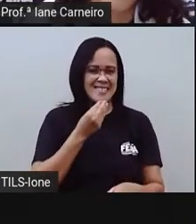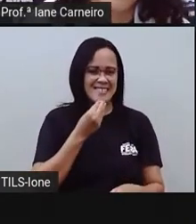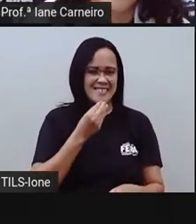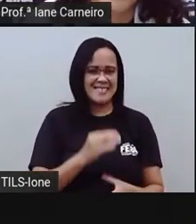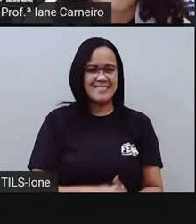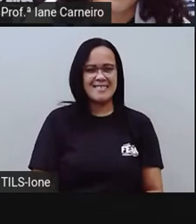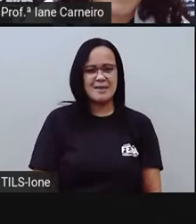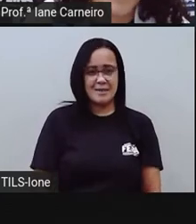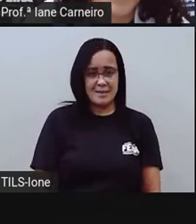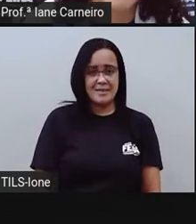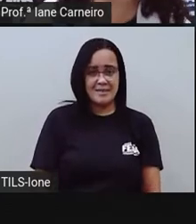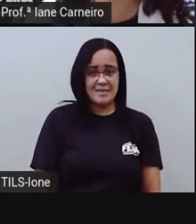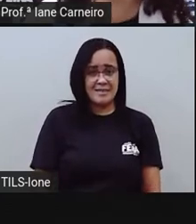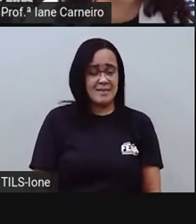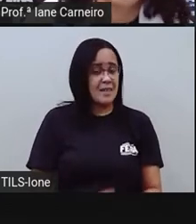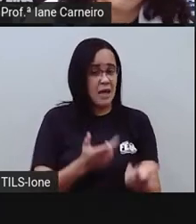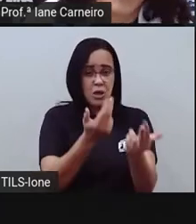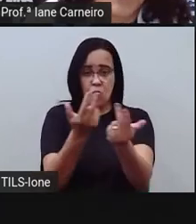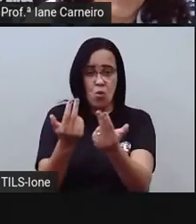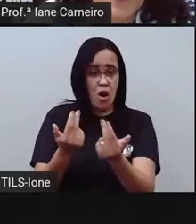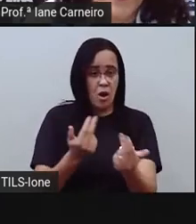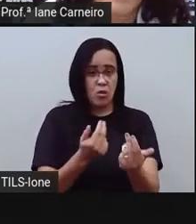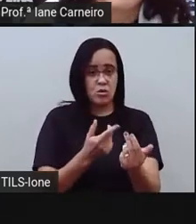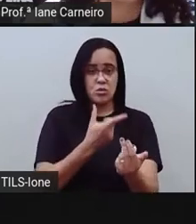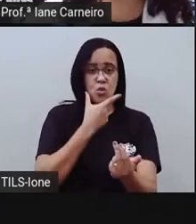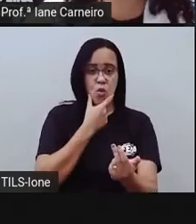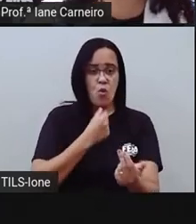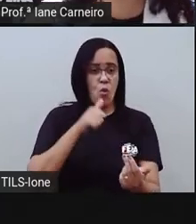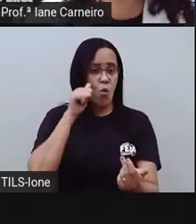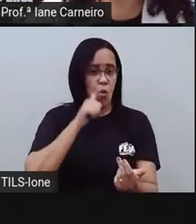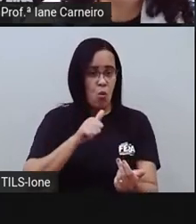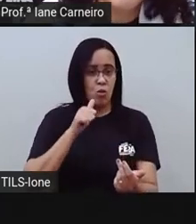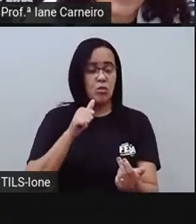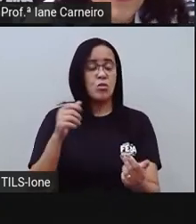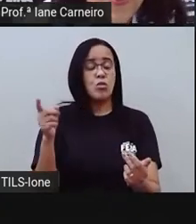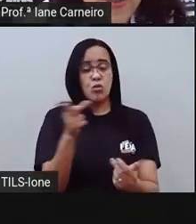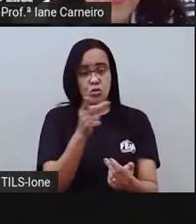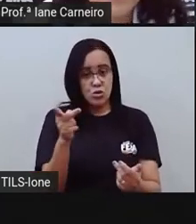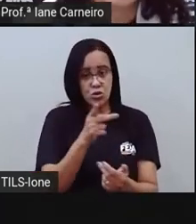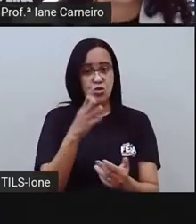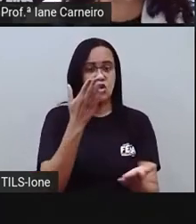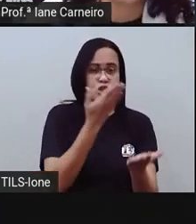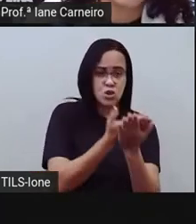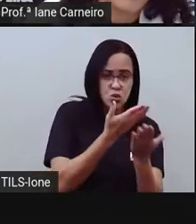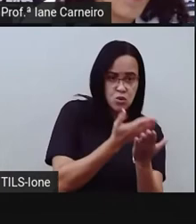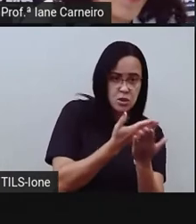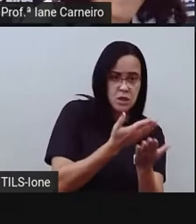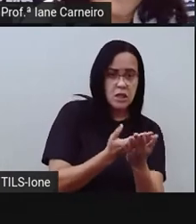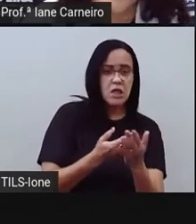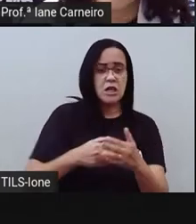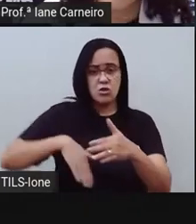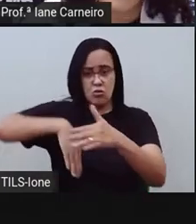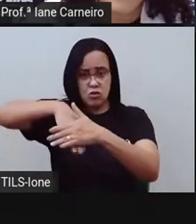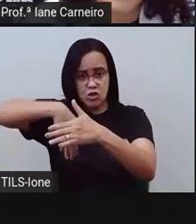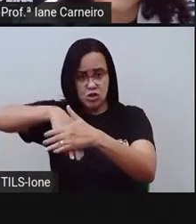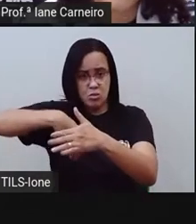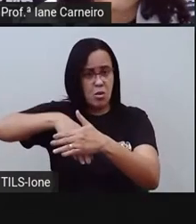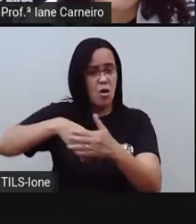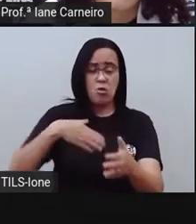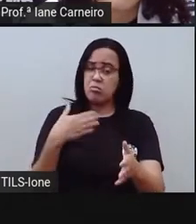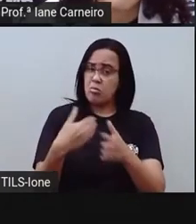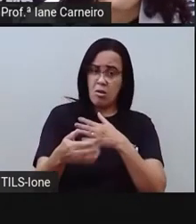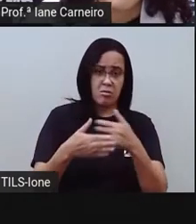ó. As mesmas coisas. Menina e menina ajudando em casa. Menina e menina estudando, jogando futebol. Não importa.